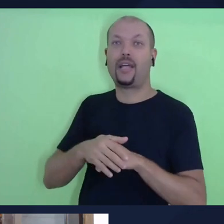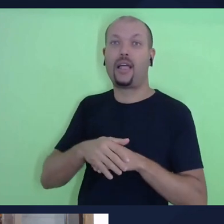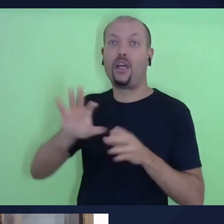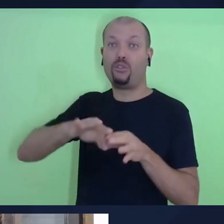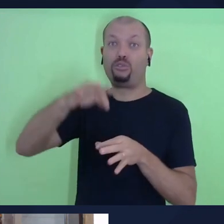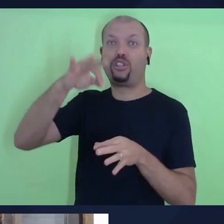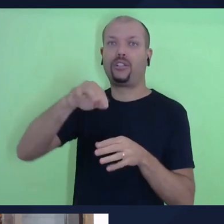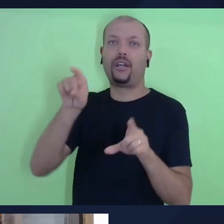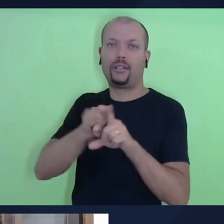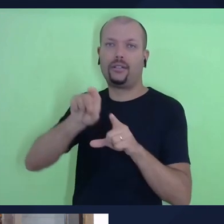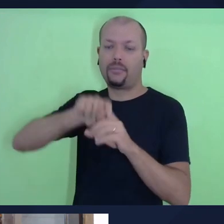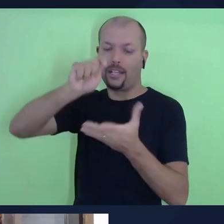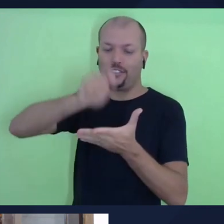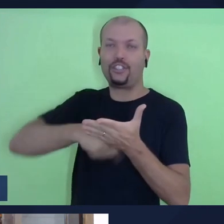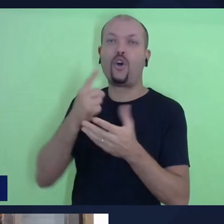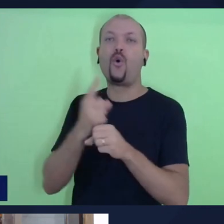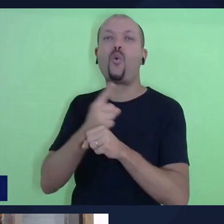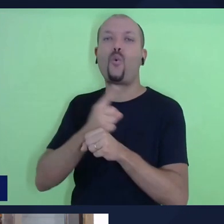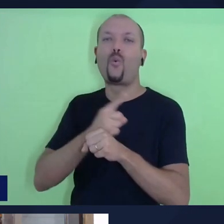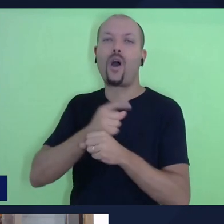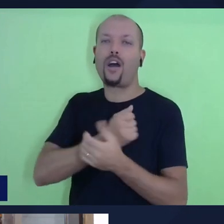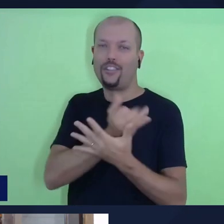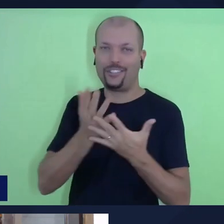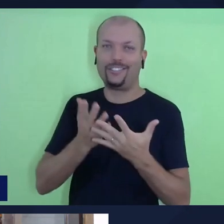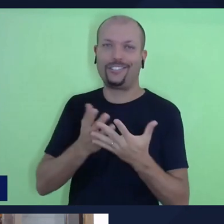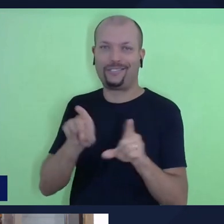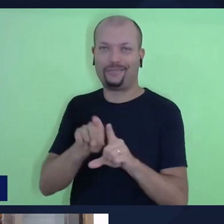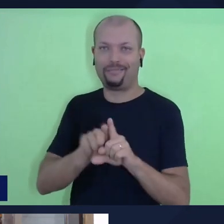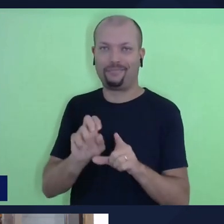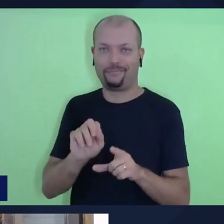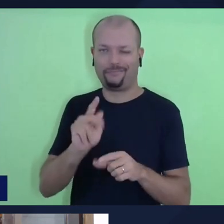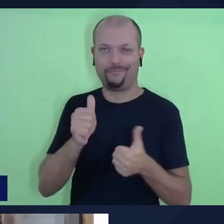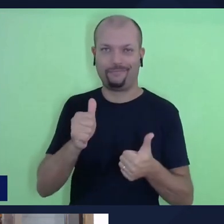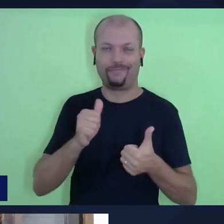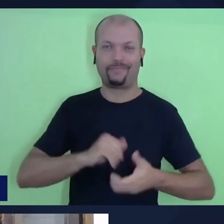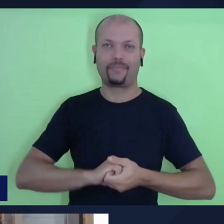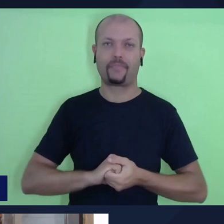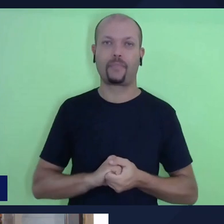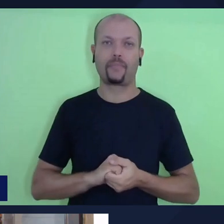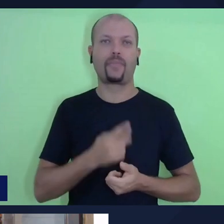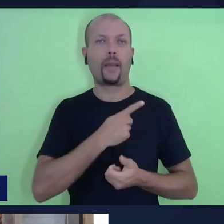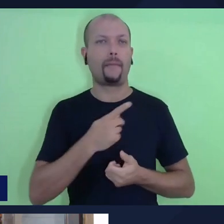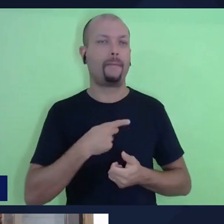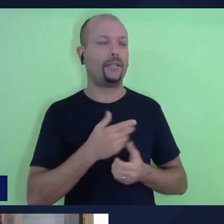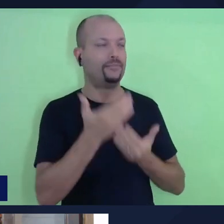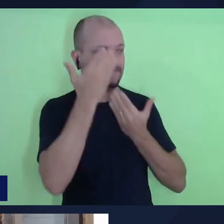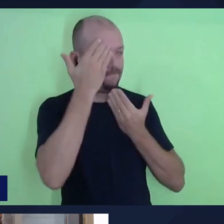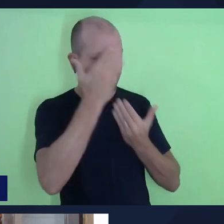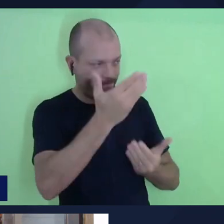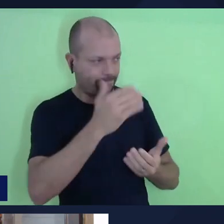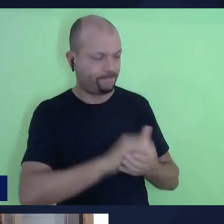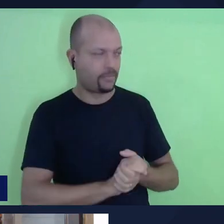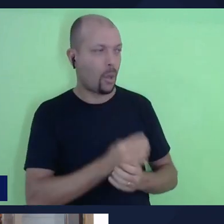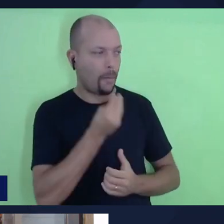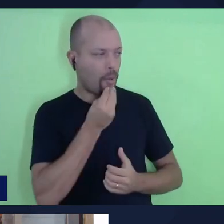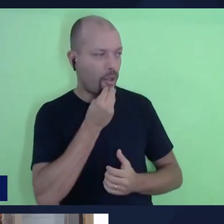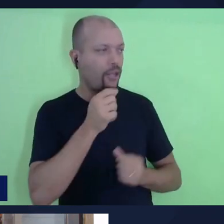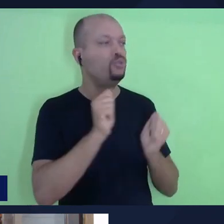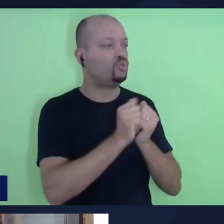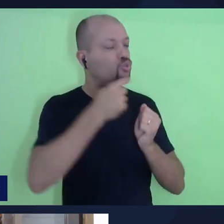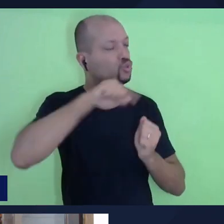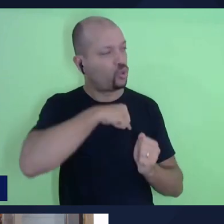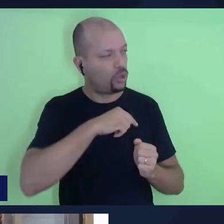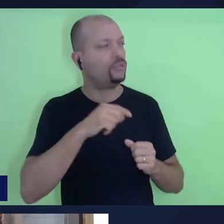assinatura de um ano da nossa querida lição da escola sabatina. Pastor Bruno, eu quero te agradecer pelo privilégio de estar conosco, ensinando,